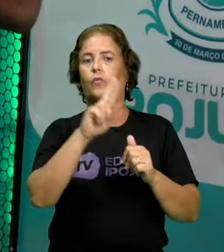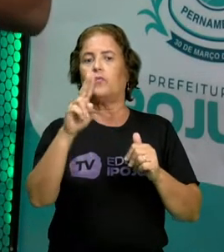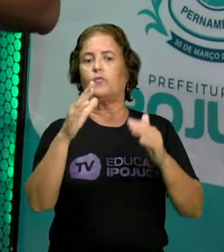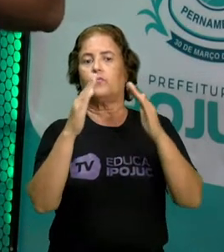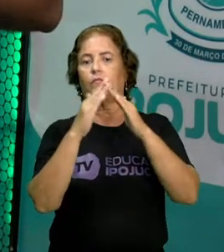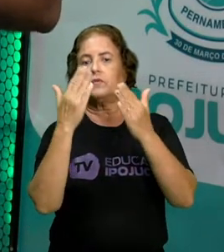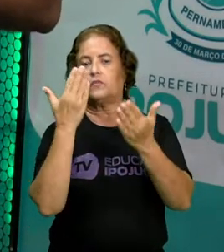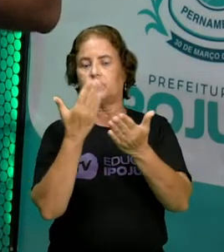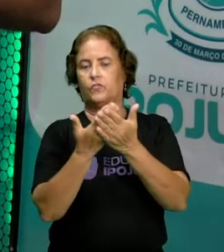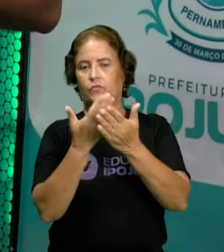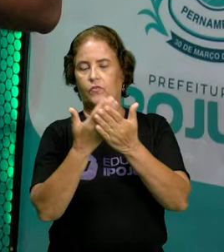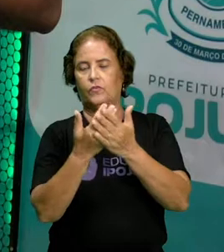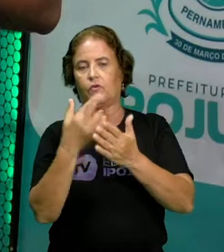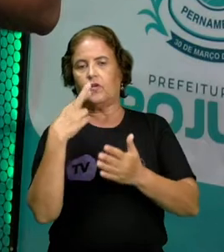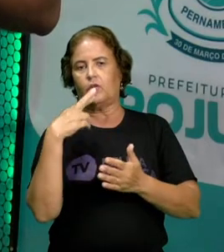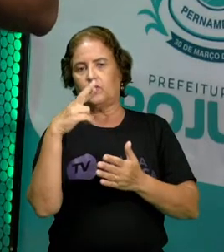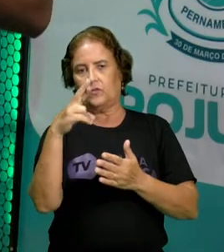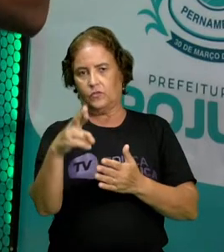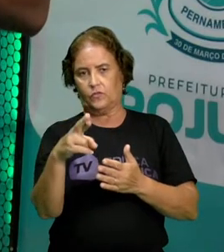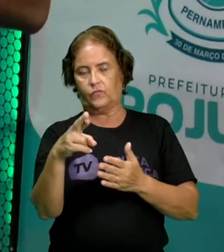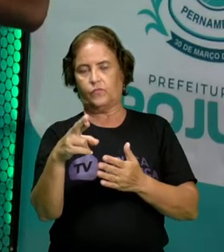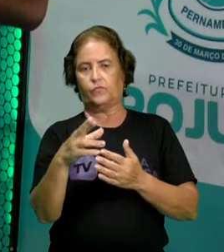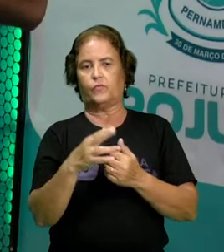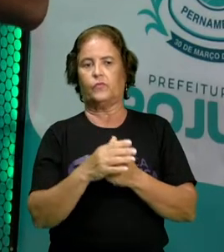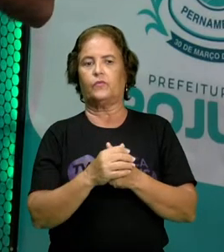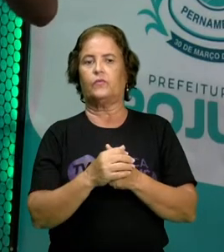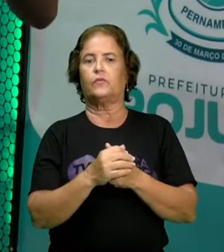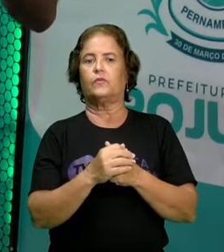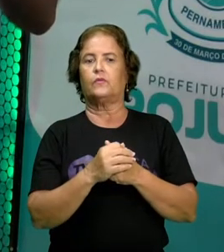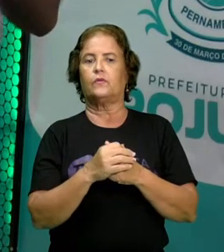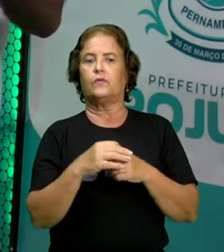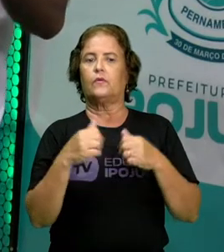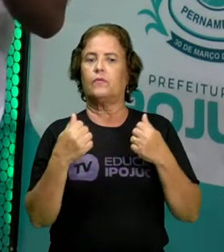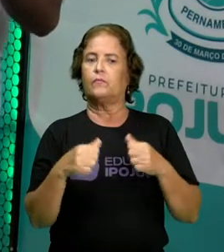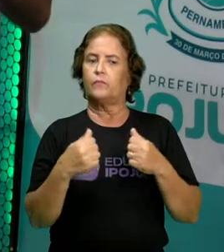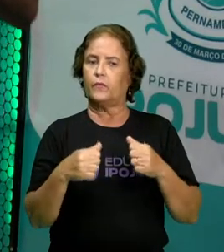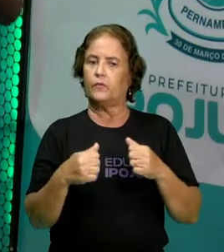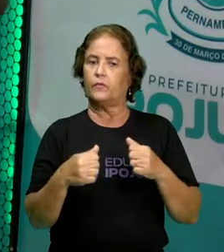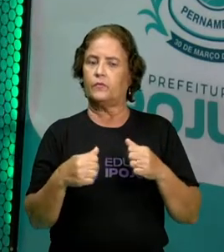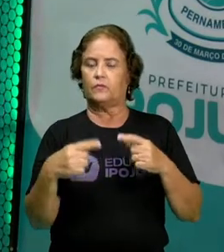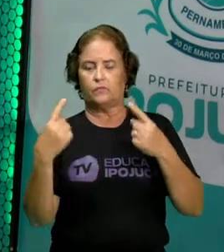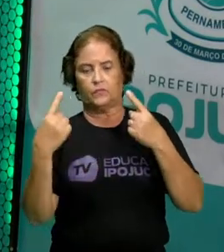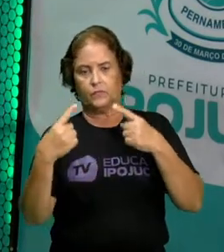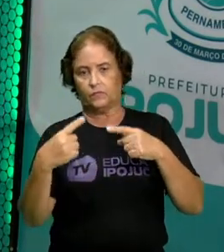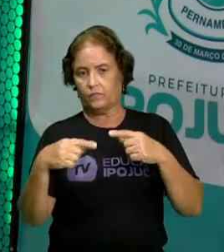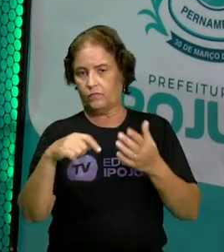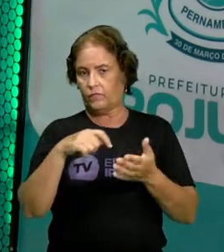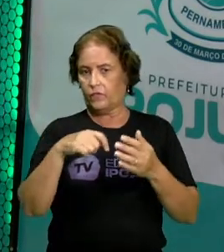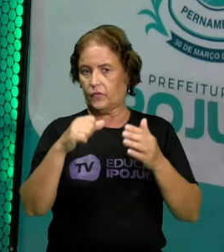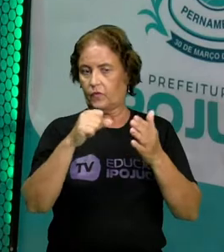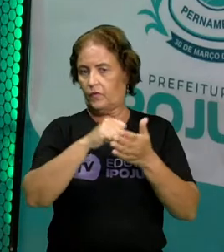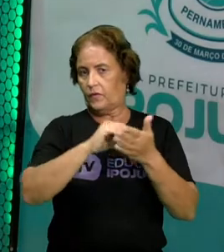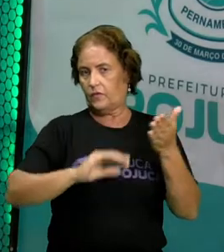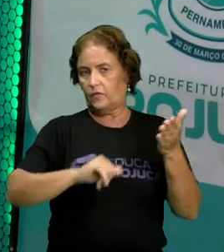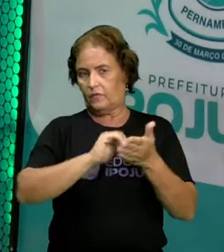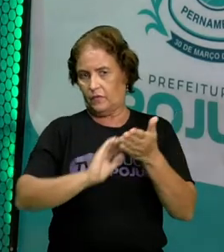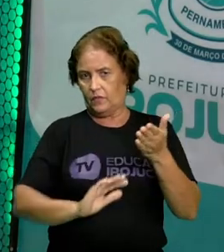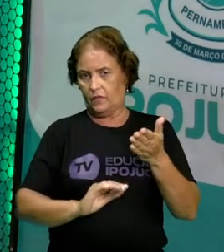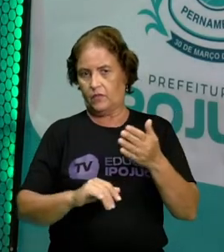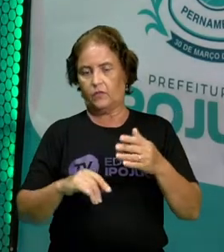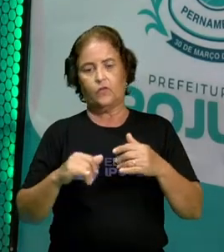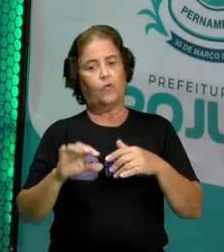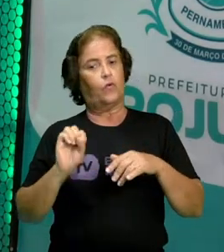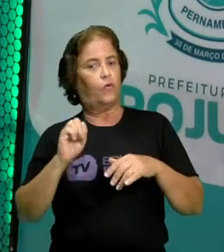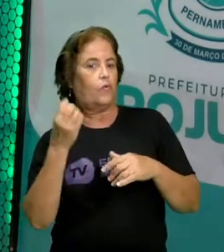responde o questionário lá. Pode ser um questionário, pode ser um jogo também, pode ser um game, mas é sempre dentro do conteúdo